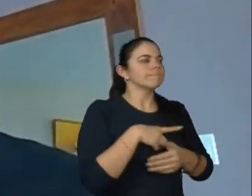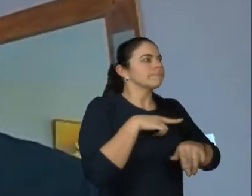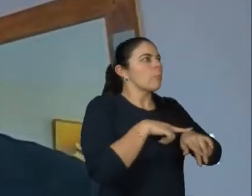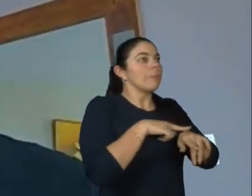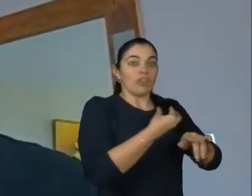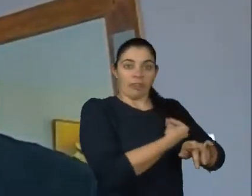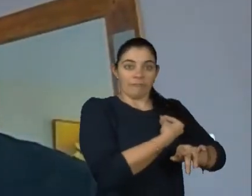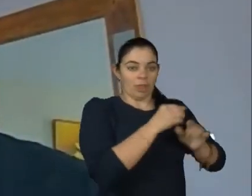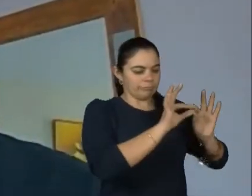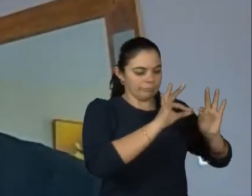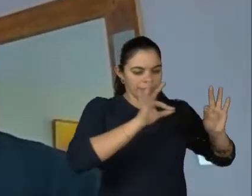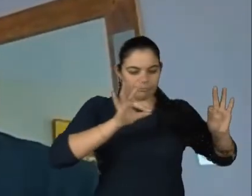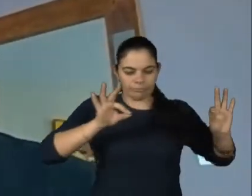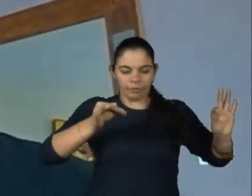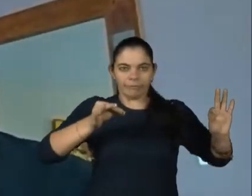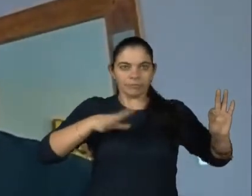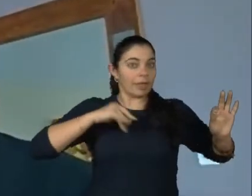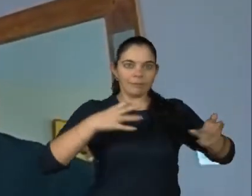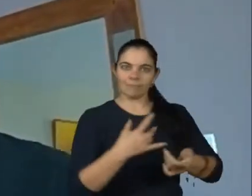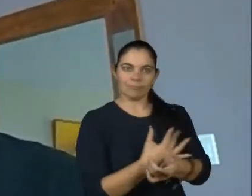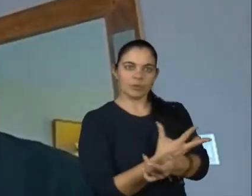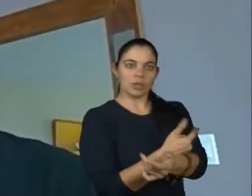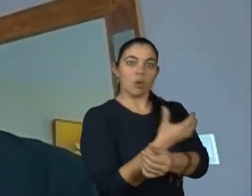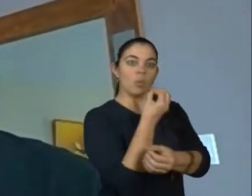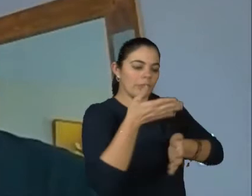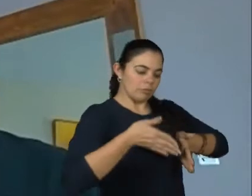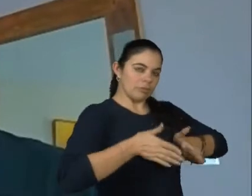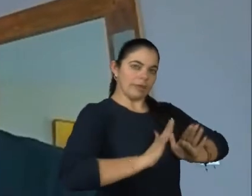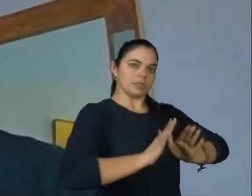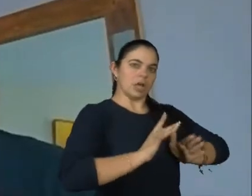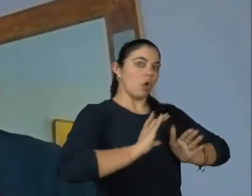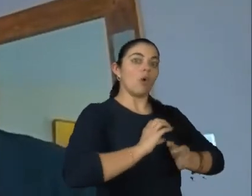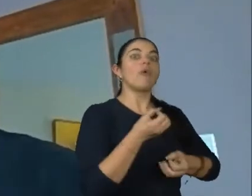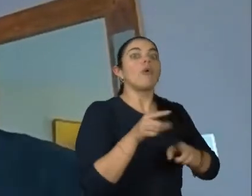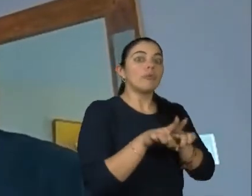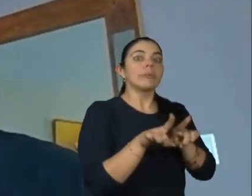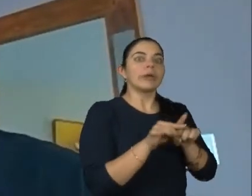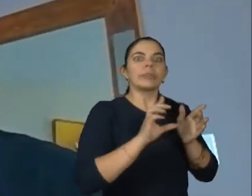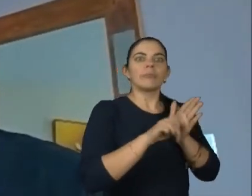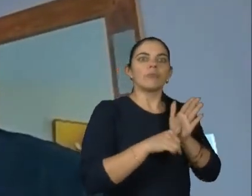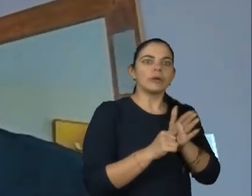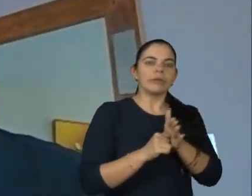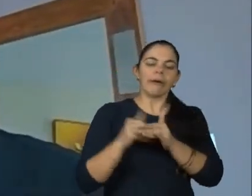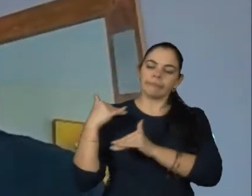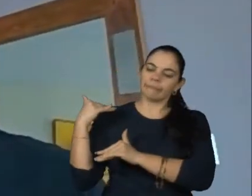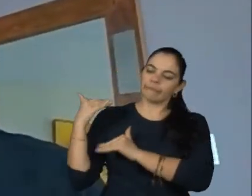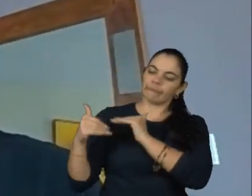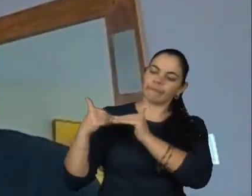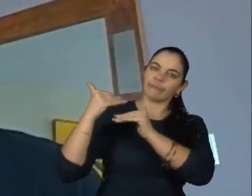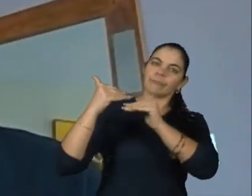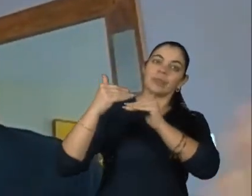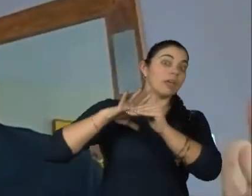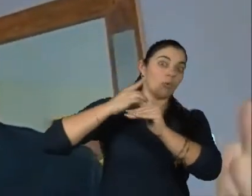maturidade vai lá para baixo. Então, cuidado, porque desde o nascer ou durante toda a vida, porque em cada fase é um desafio